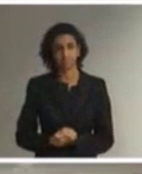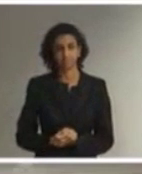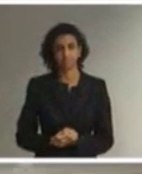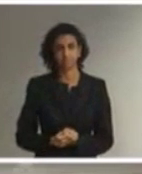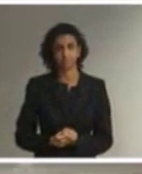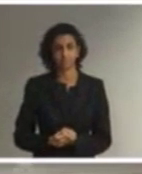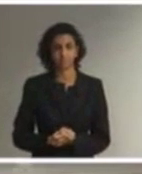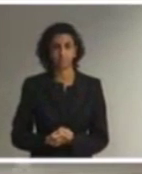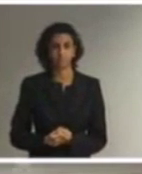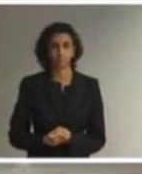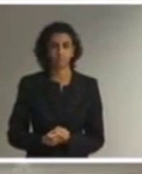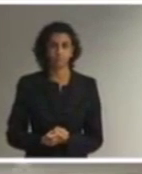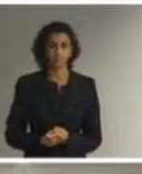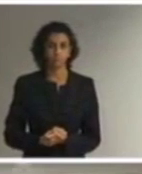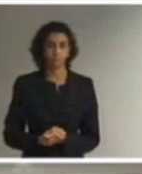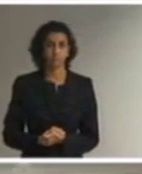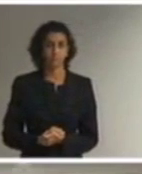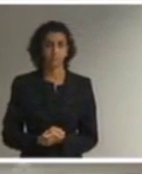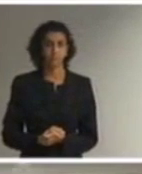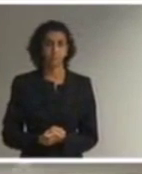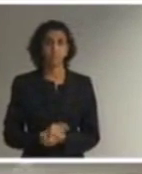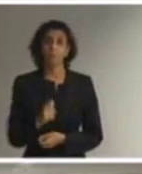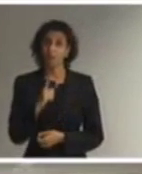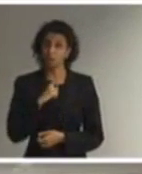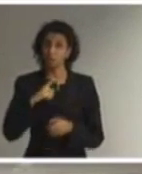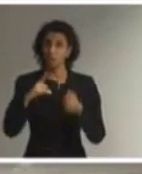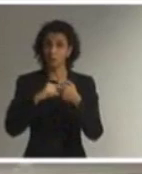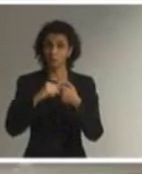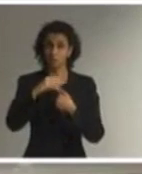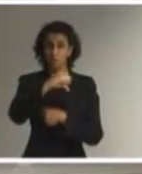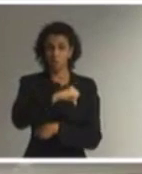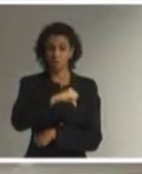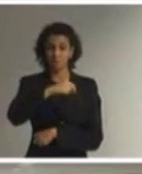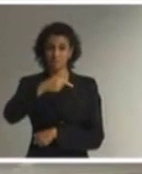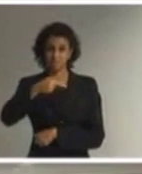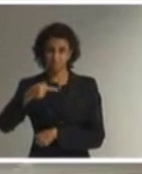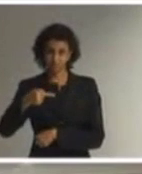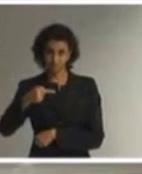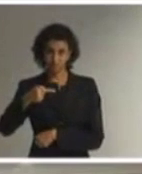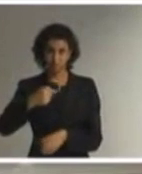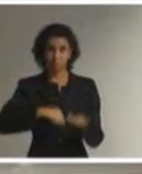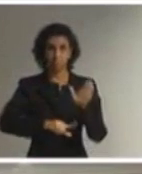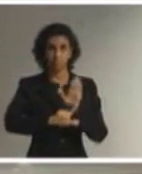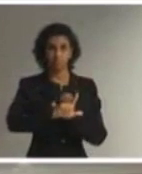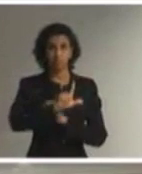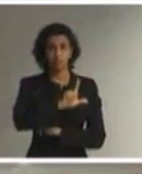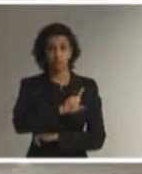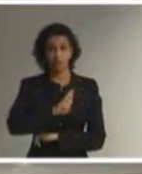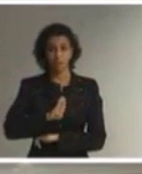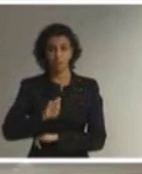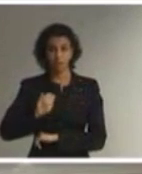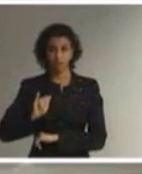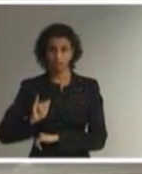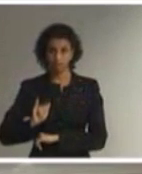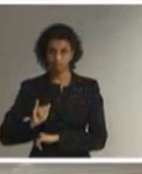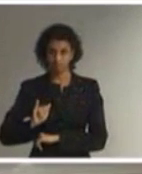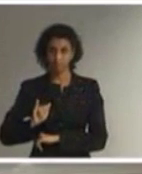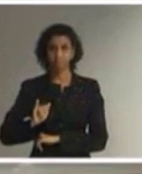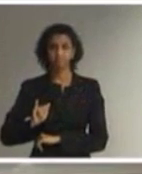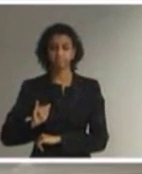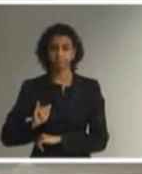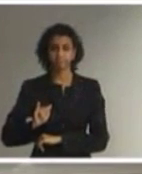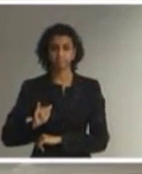está reforçado no artigo 97 da lei brasileira de inclusão, que